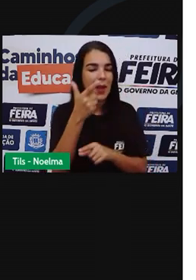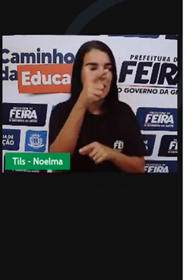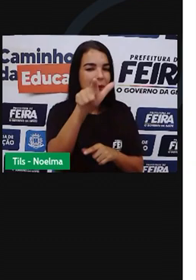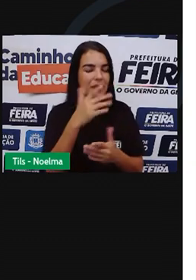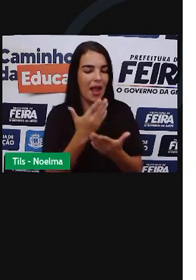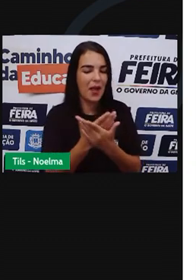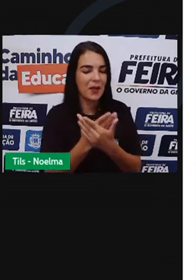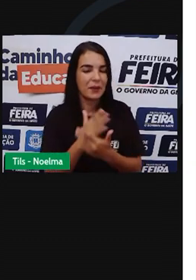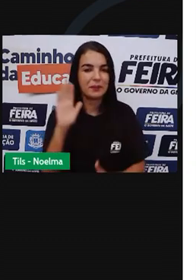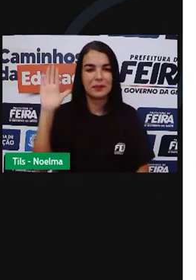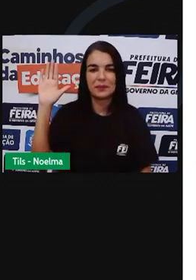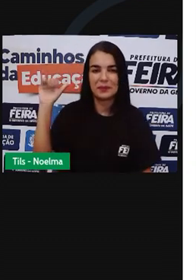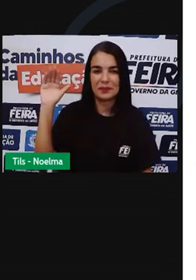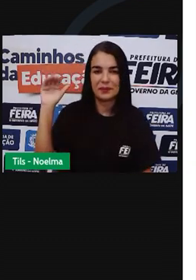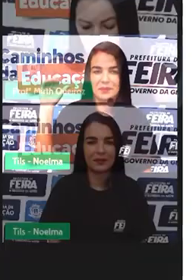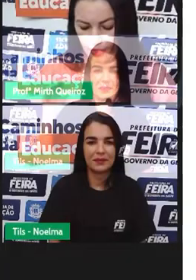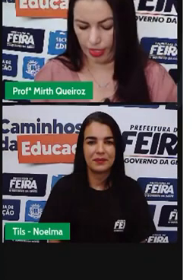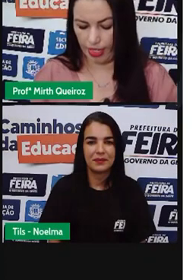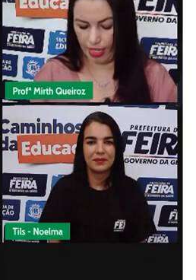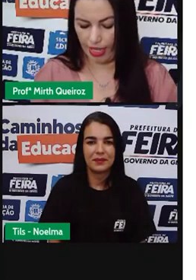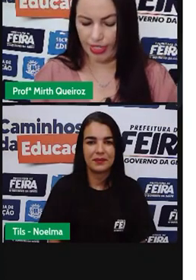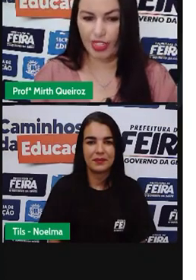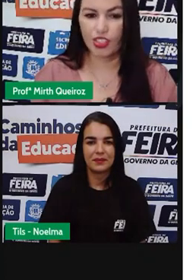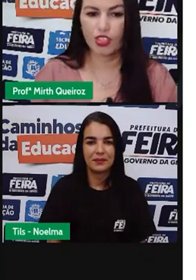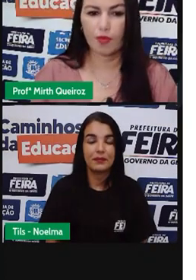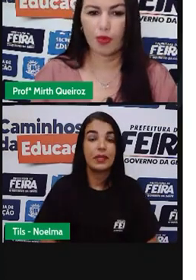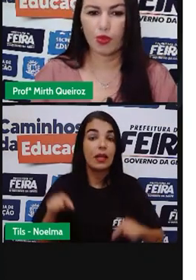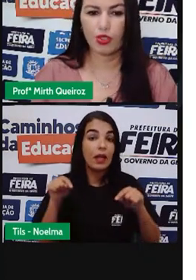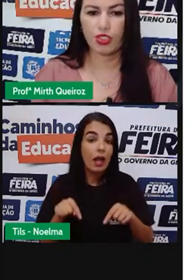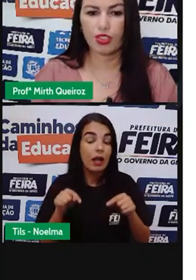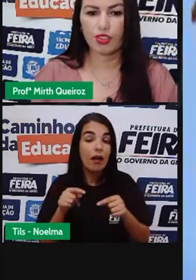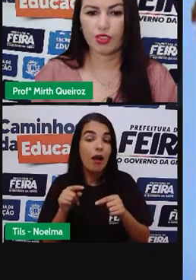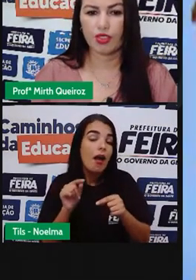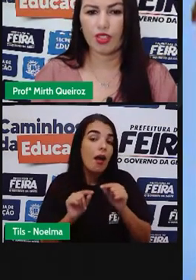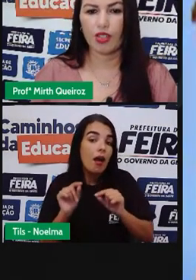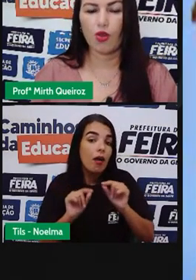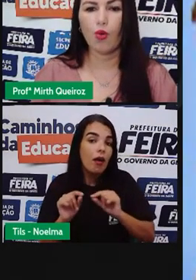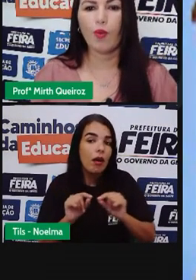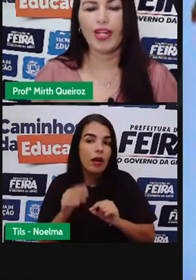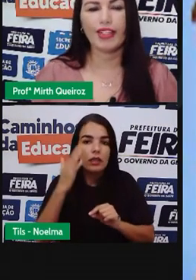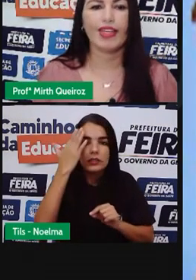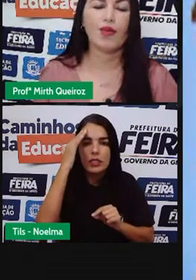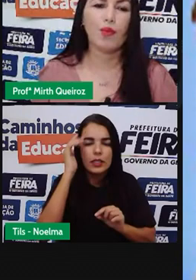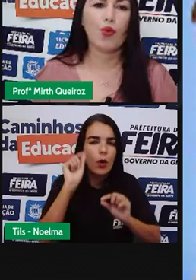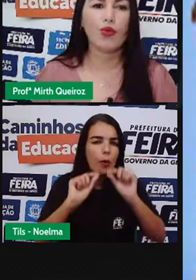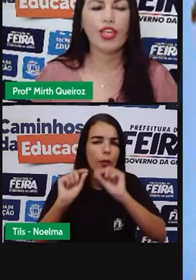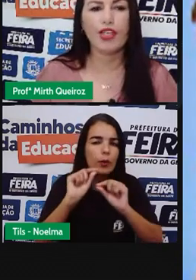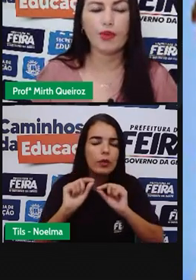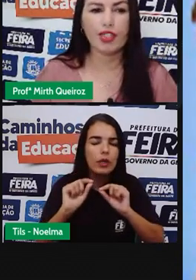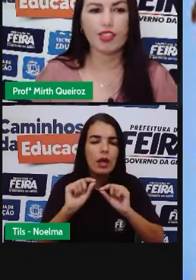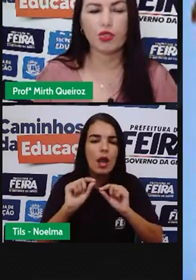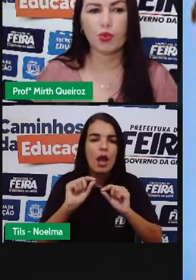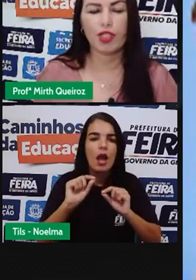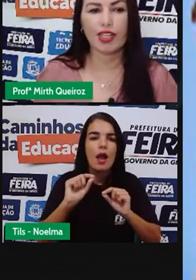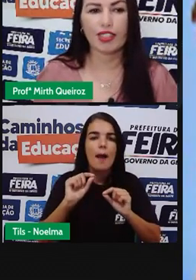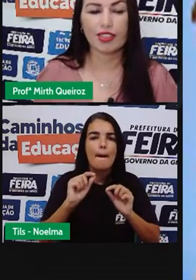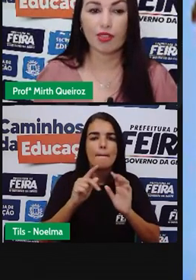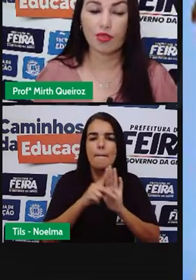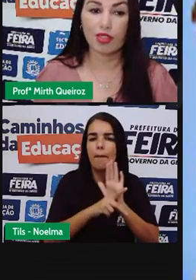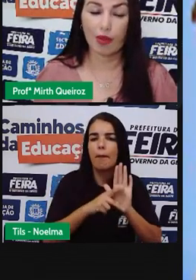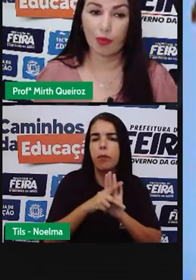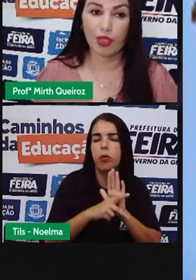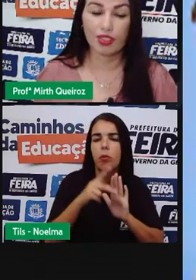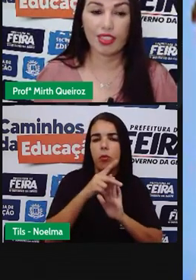Até lá E bons estudos Aqui a gente Pôde Compreender Um pouquinho Sobre a